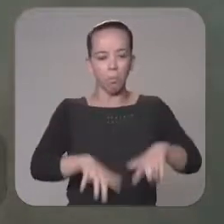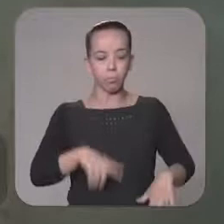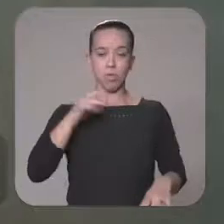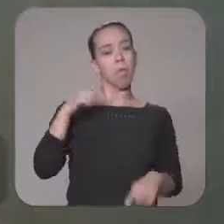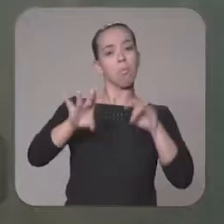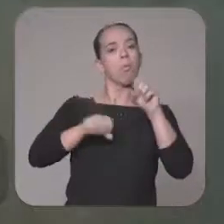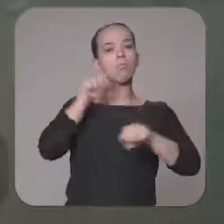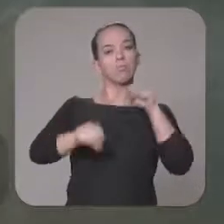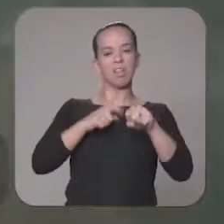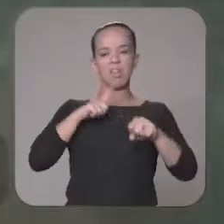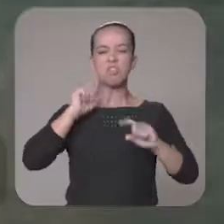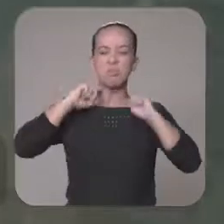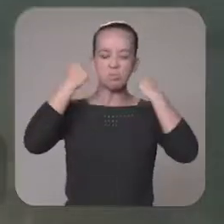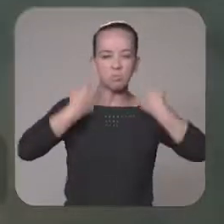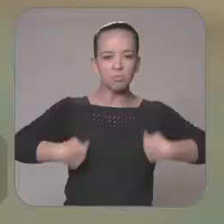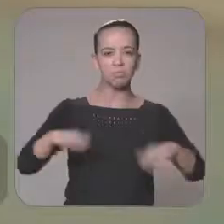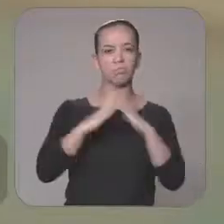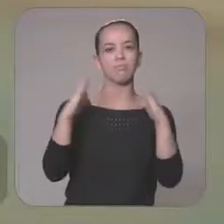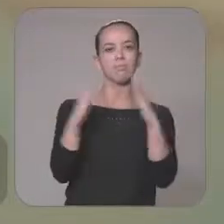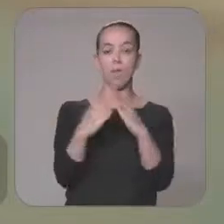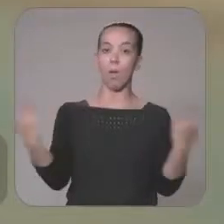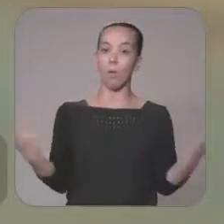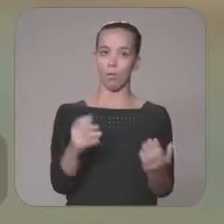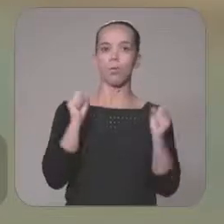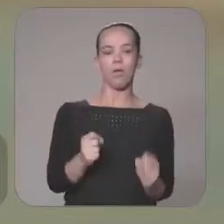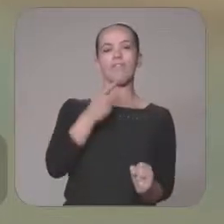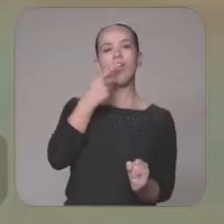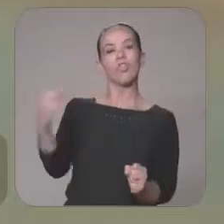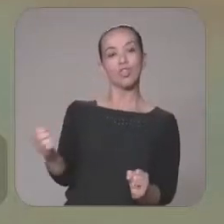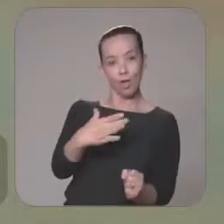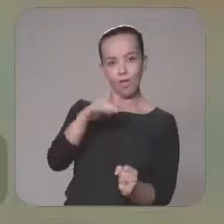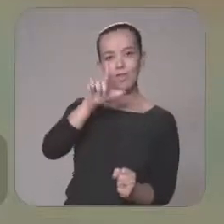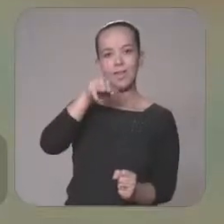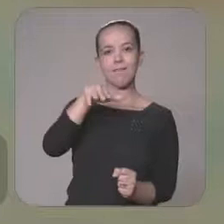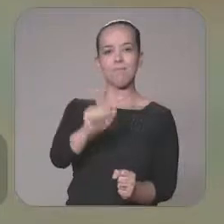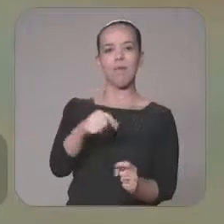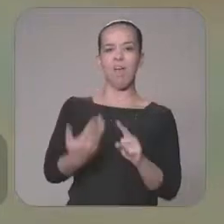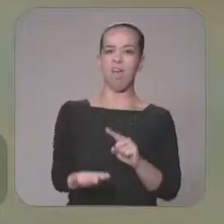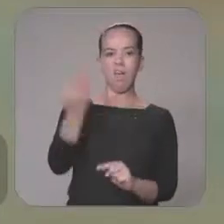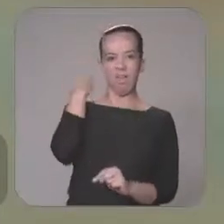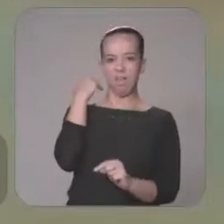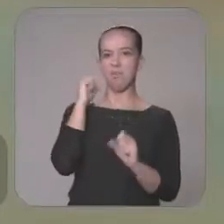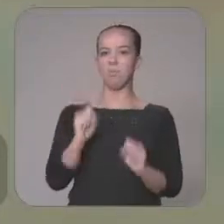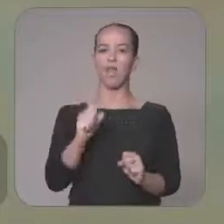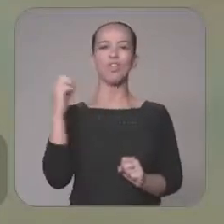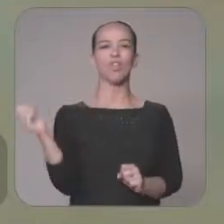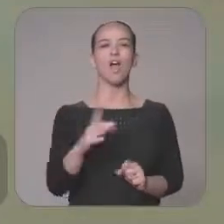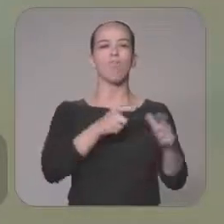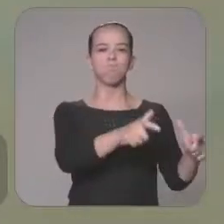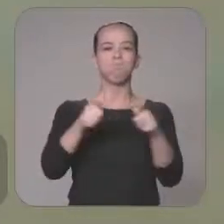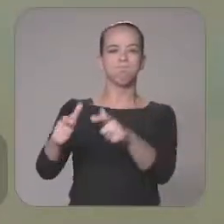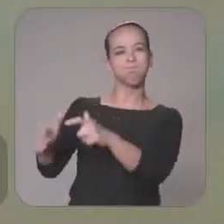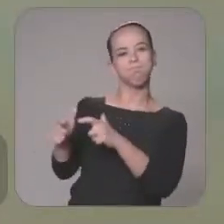eu sou de bicicleta, né? Chegava em casa todo barrilhado, sabe? Hoje em a pode falar Nova Lima, né? Que antigamente podia ser novo